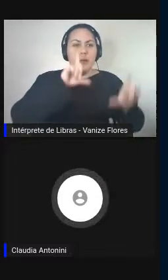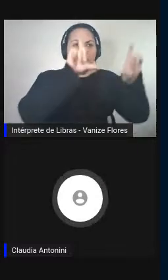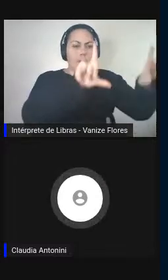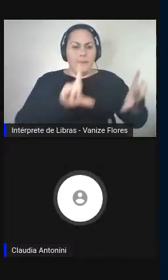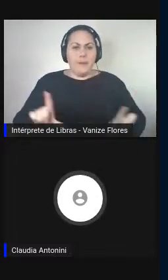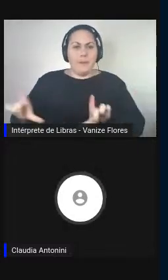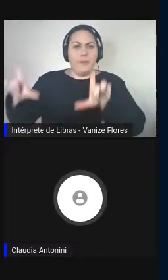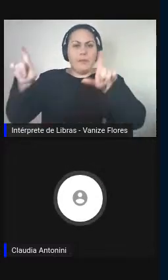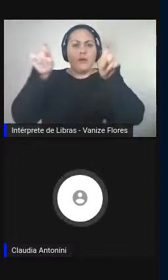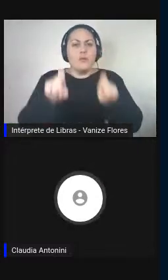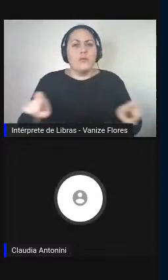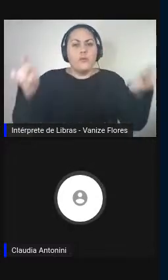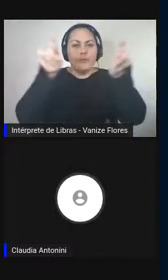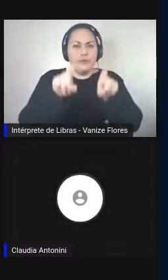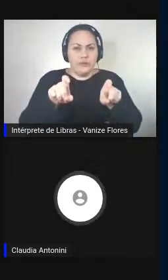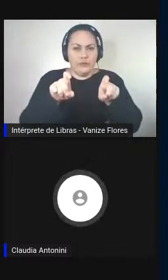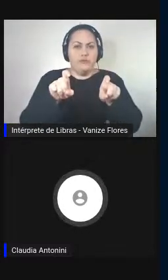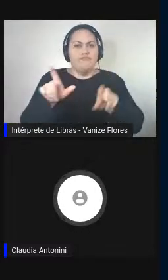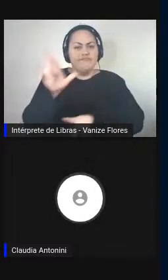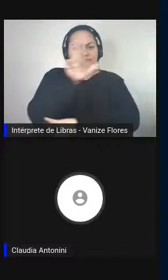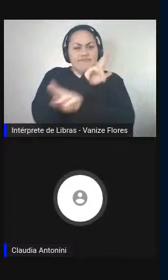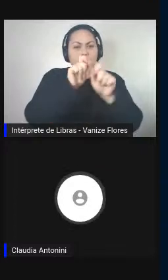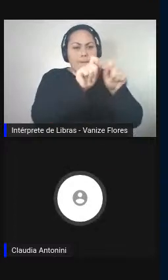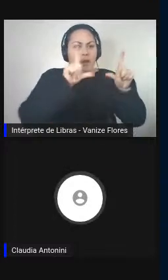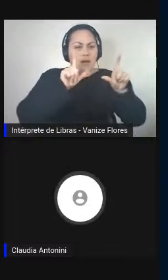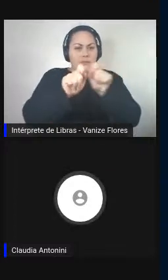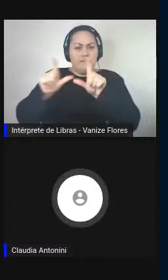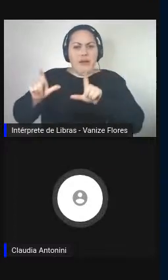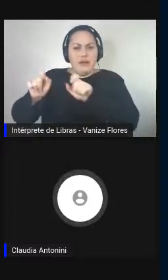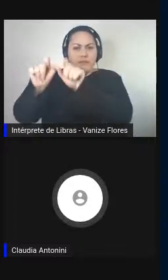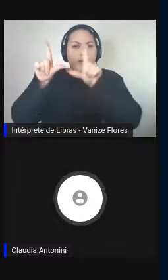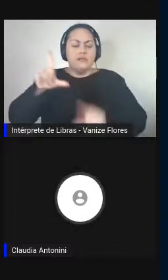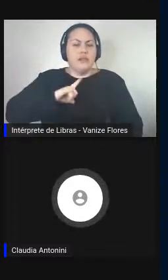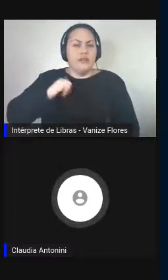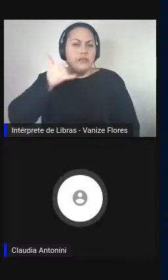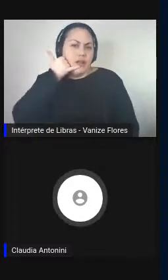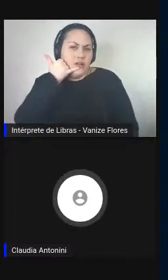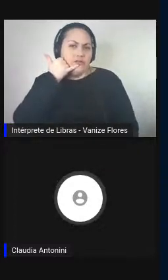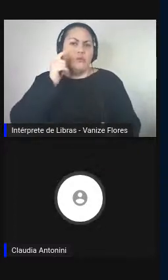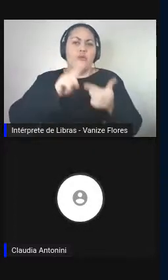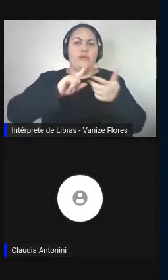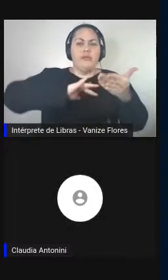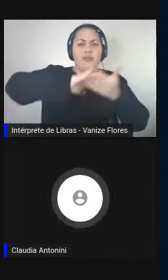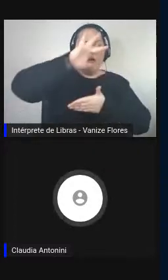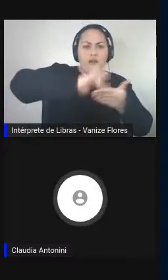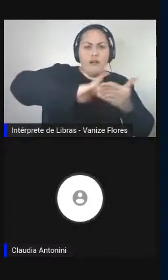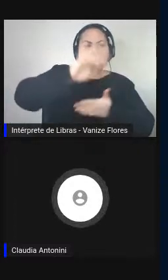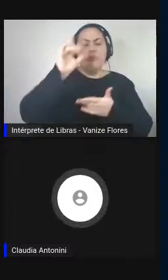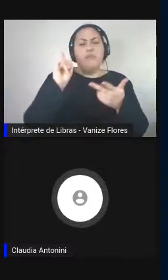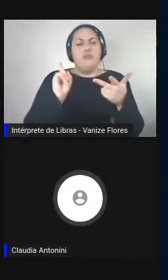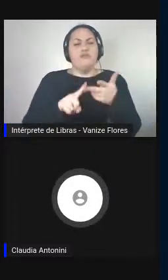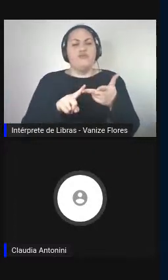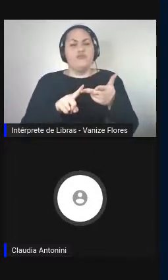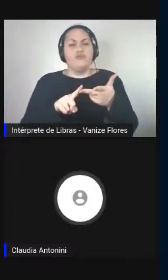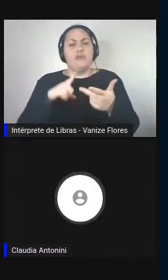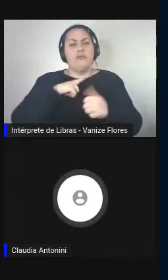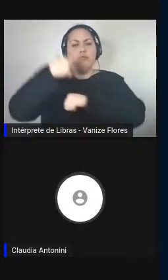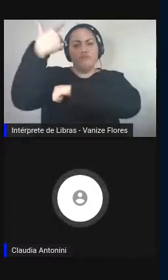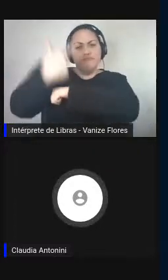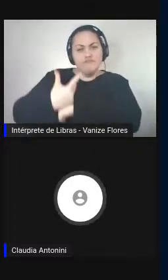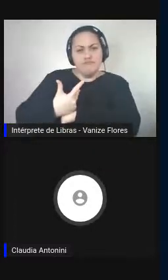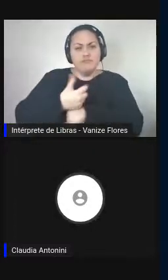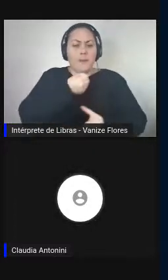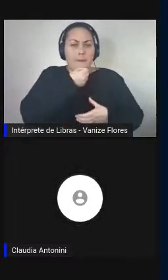com diversos dispositivos abertos, um celular, um tablet, uma câmera, um